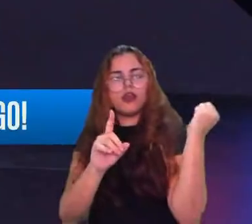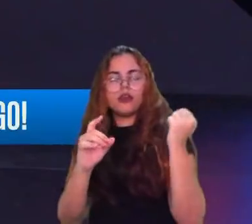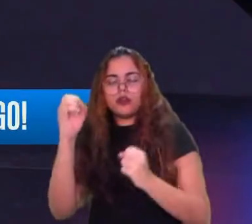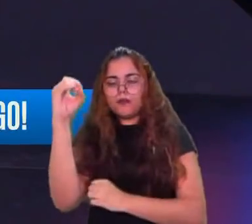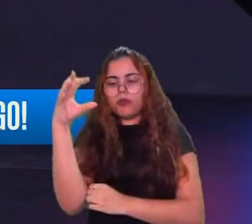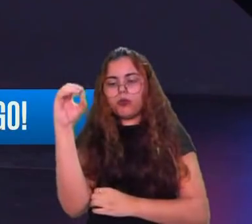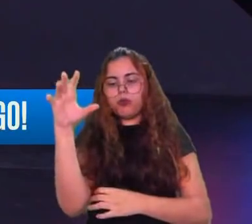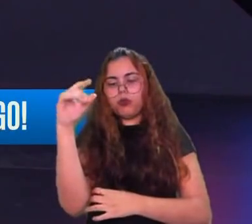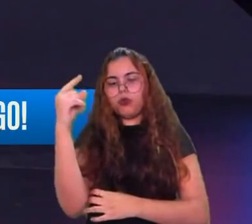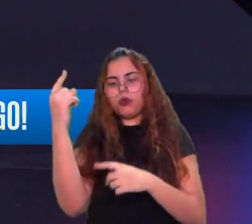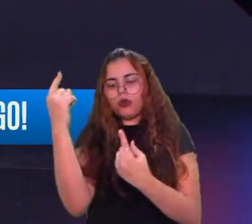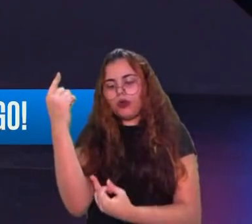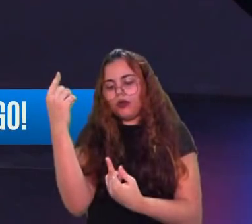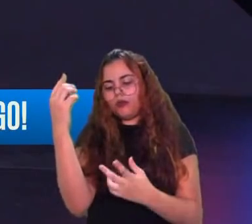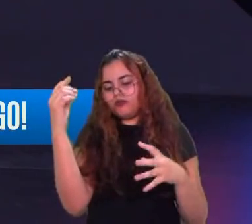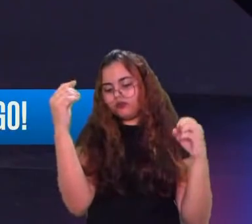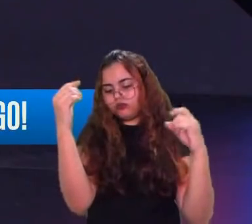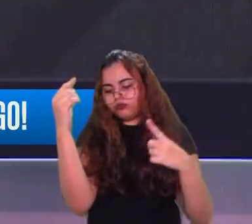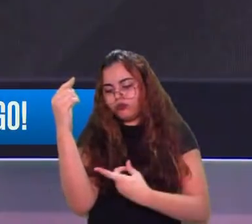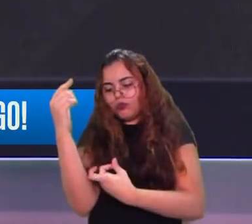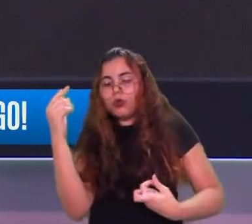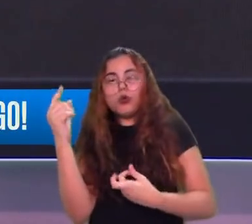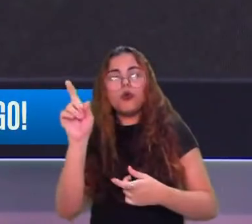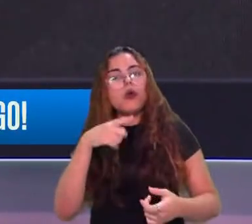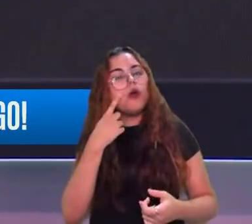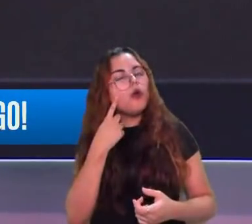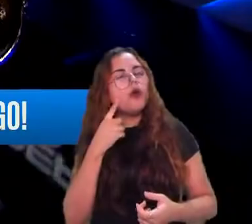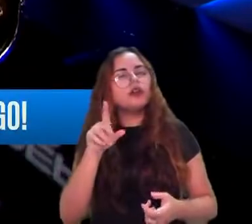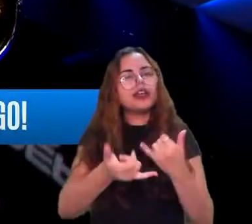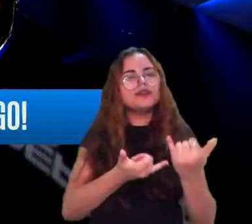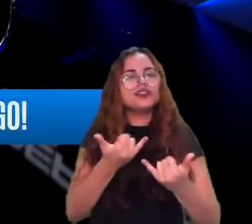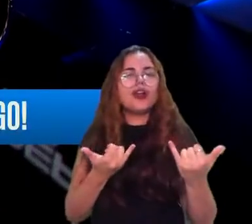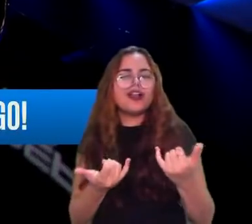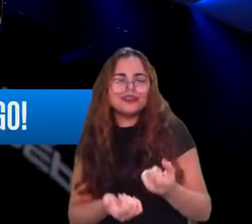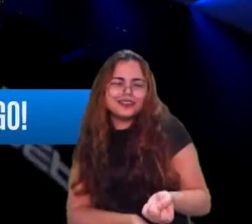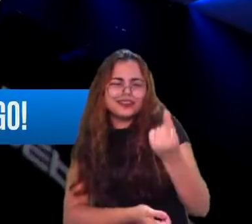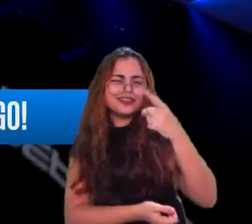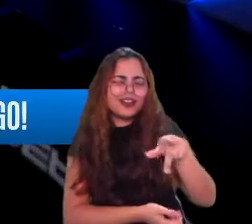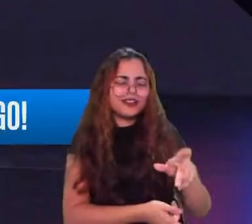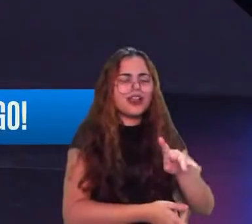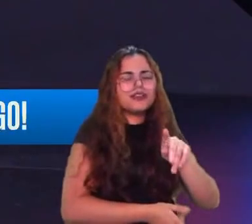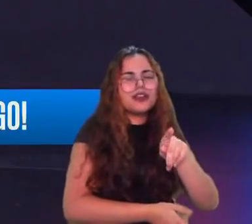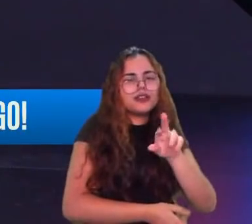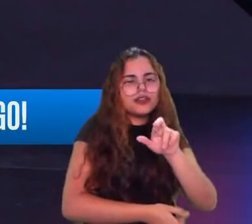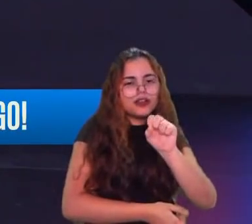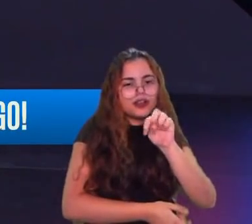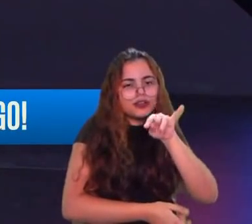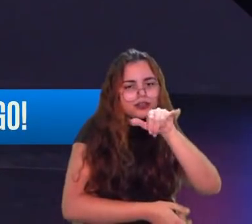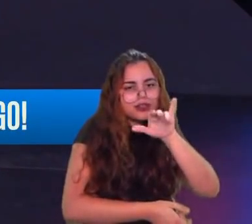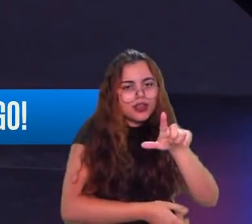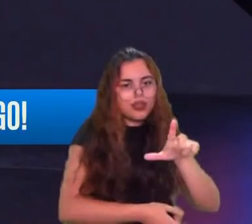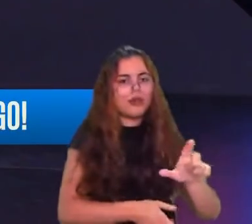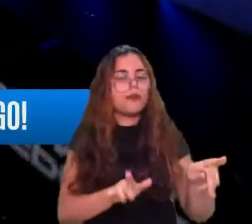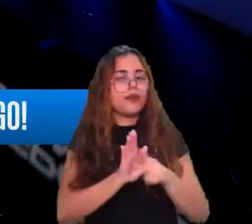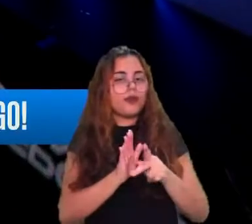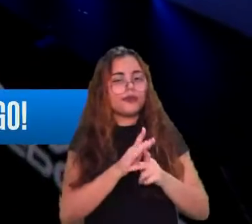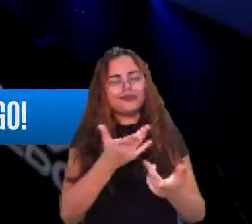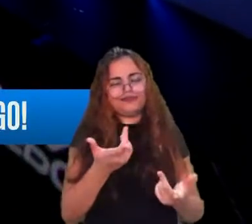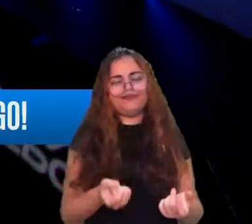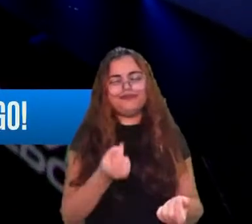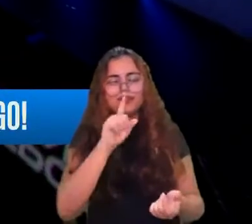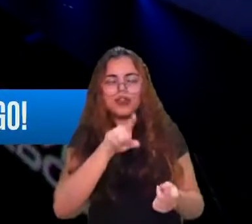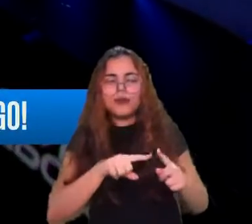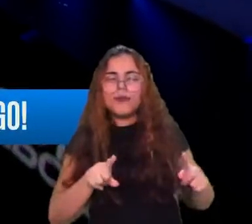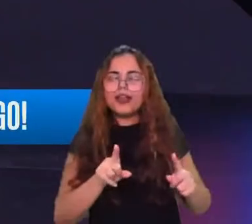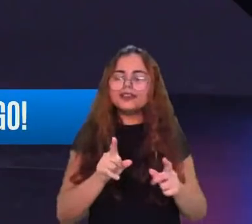estranhas, como a gente falou, essa do Crashão agora utilizando a Ultimate ITF, mas pro lado bom pra equipe do Flamengo é eles ainda conseguiram voltar um pouquinho dentro da